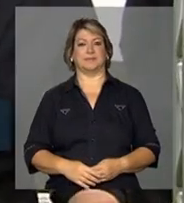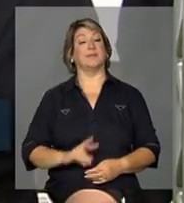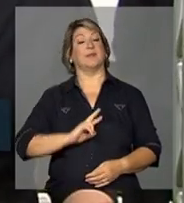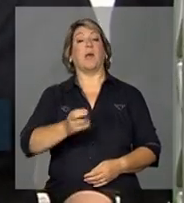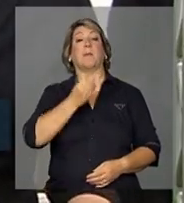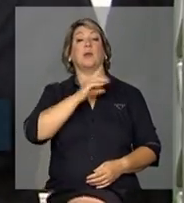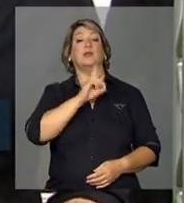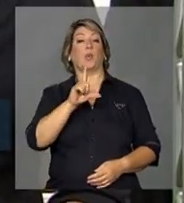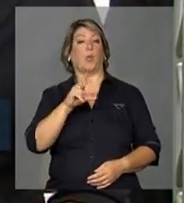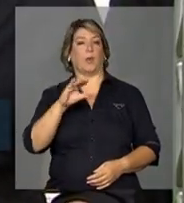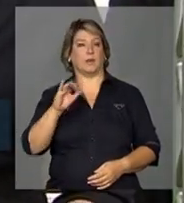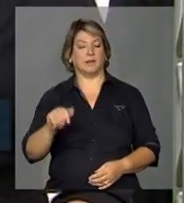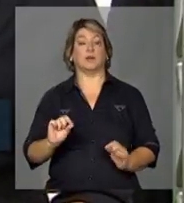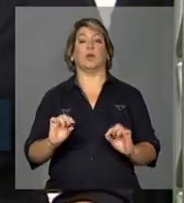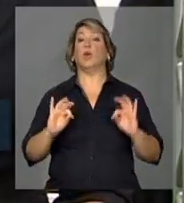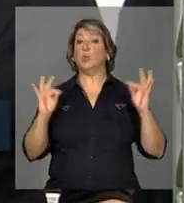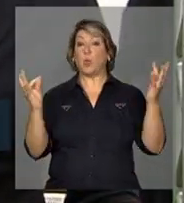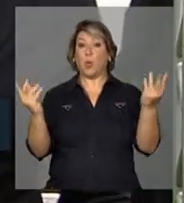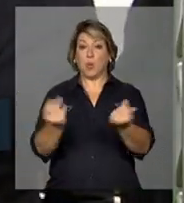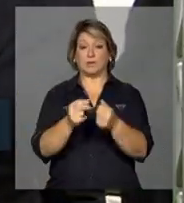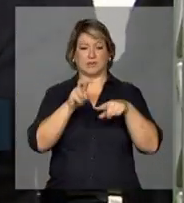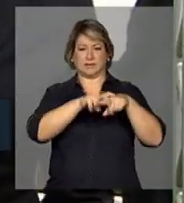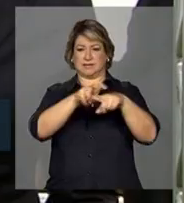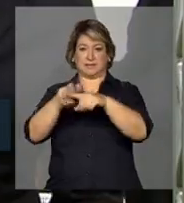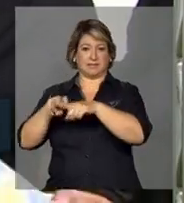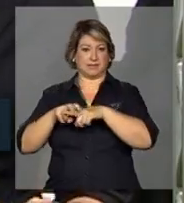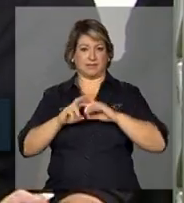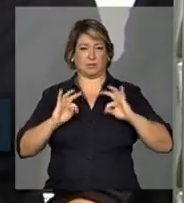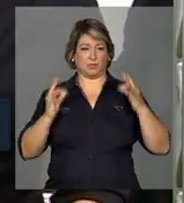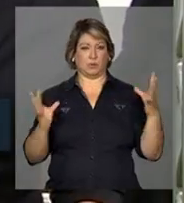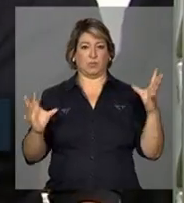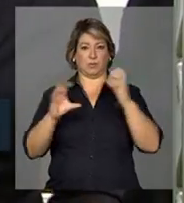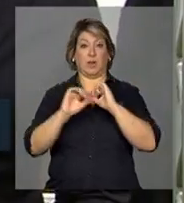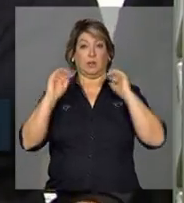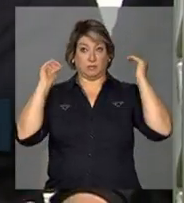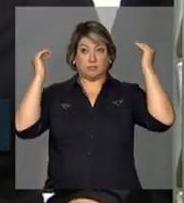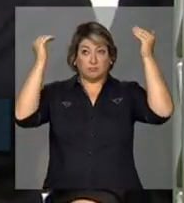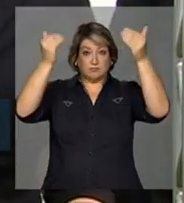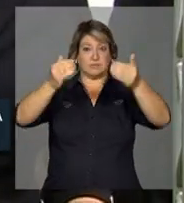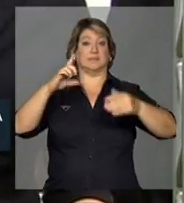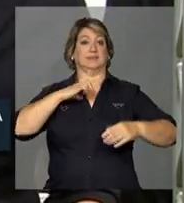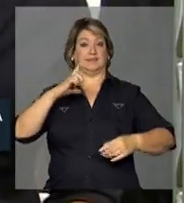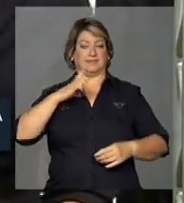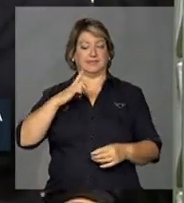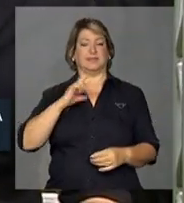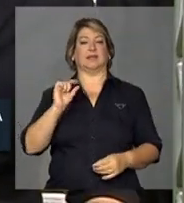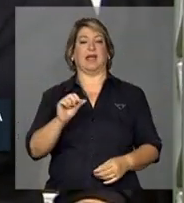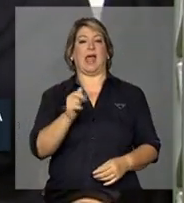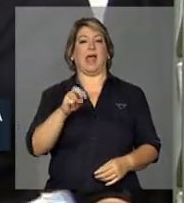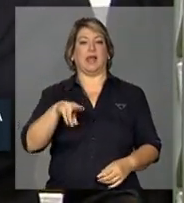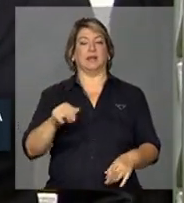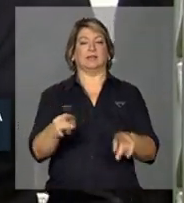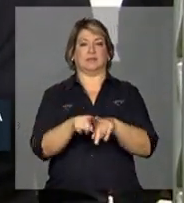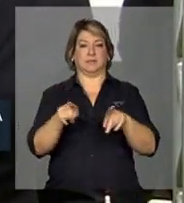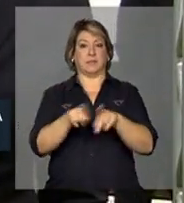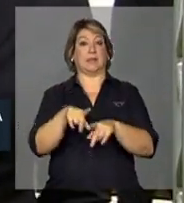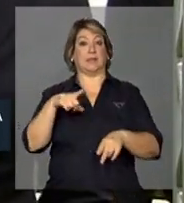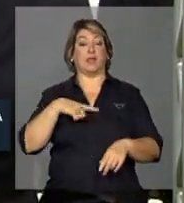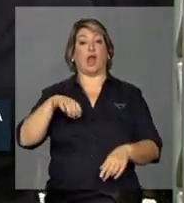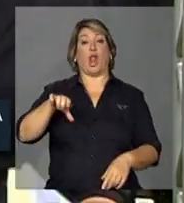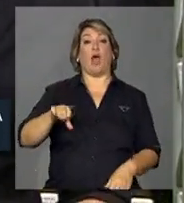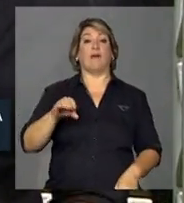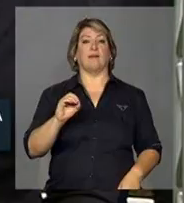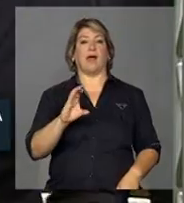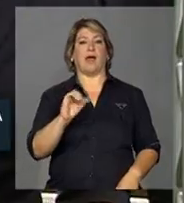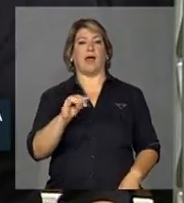Bom dia, Lúcia. Todos os assentos do estádio são cobertos. A Arena Fonte Nova também conta com 90 camarotes,